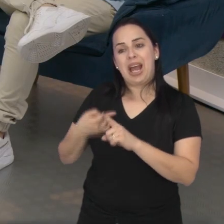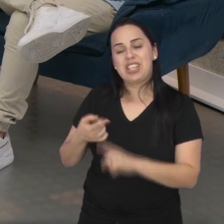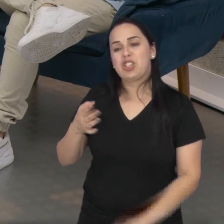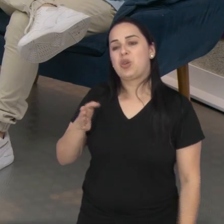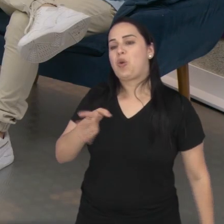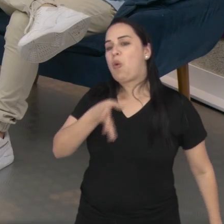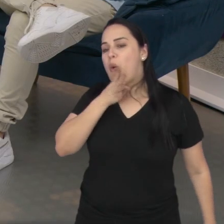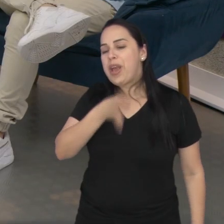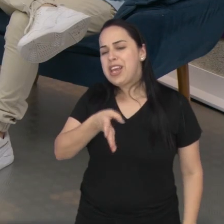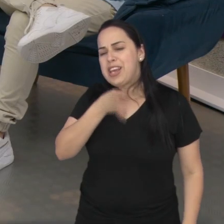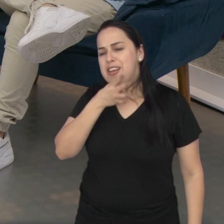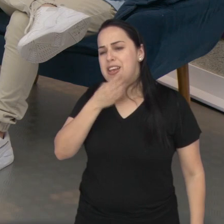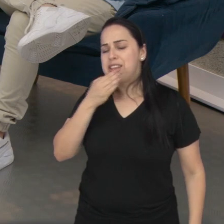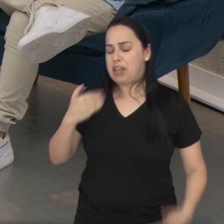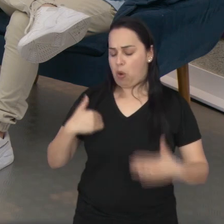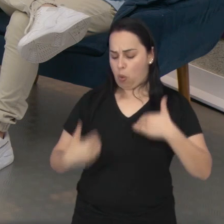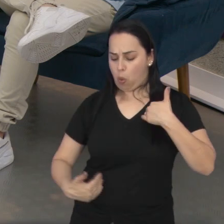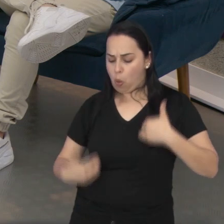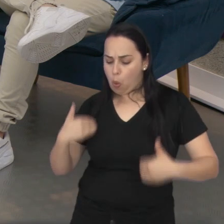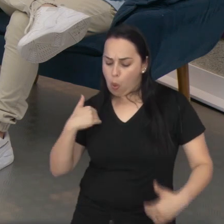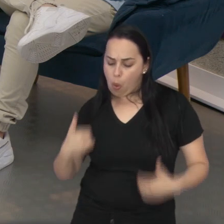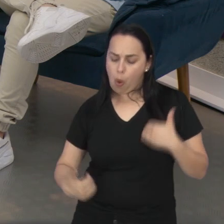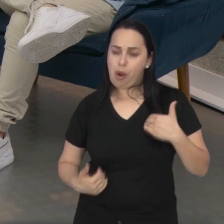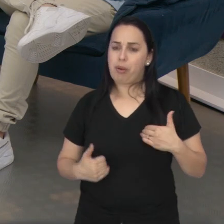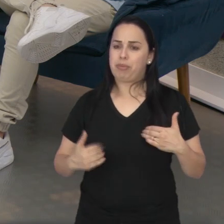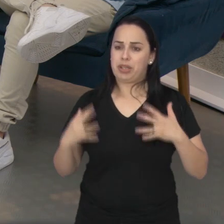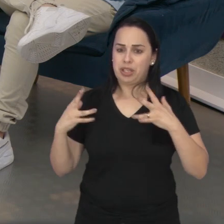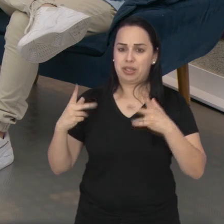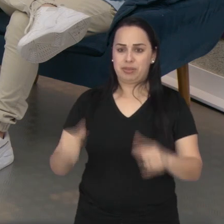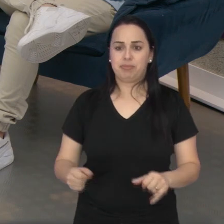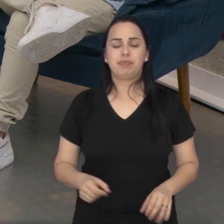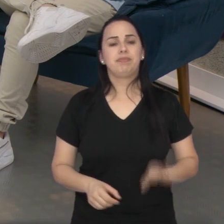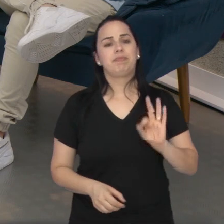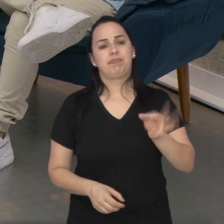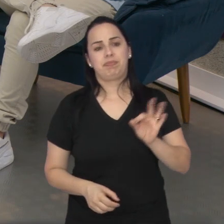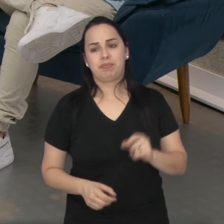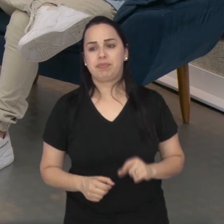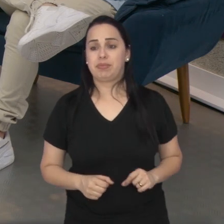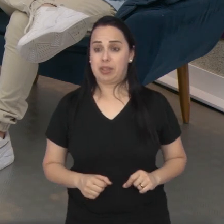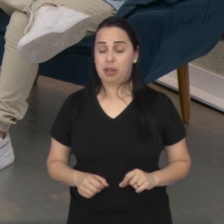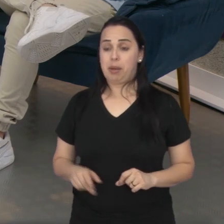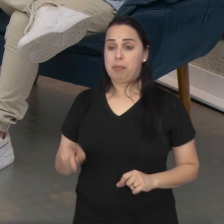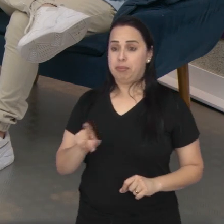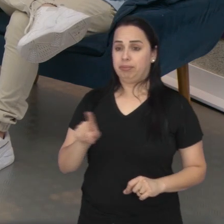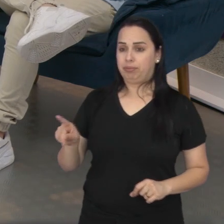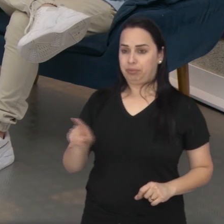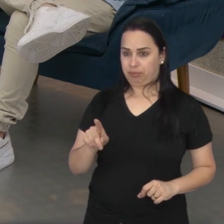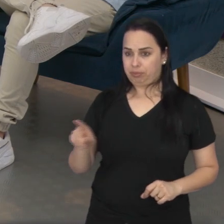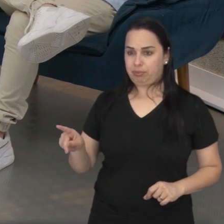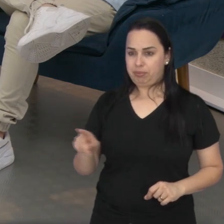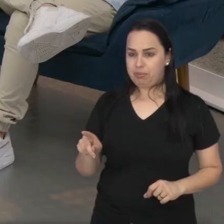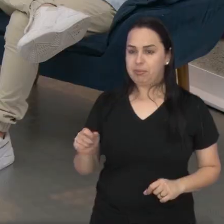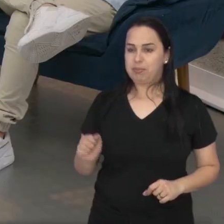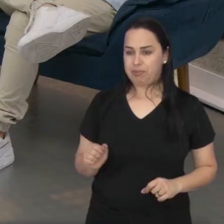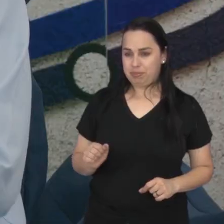também que conhecer o corpo humano e todo o resto, não é isso? É. E, professor,